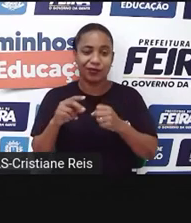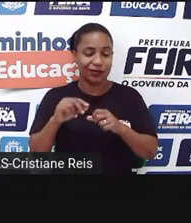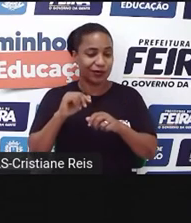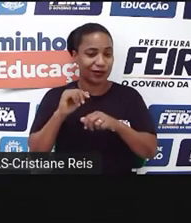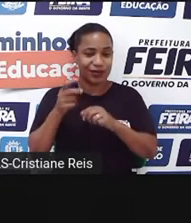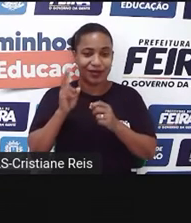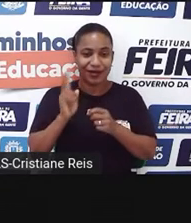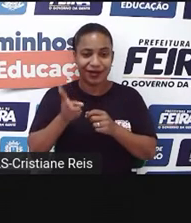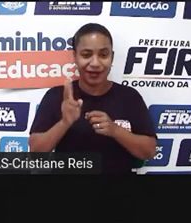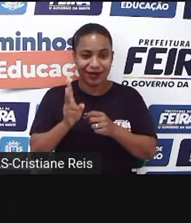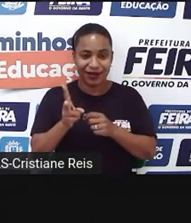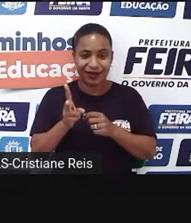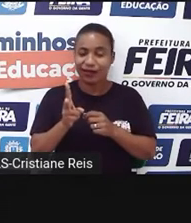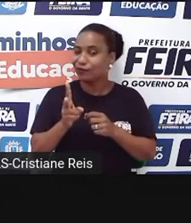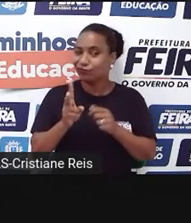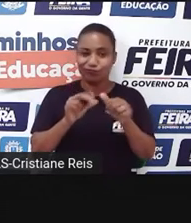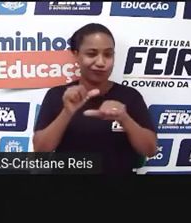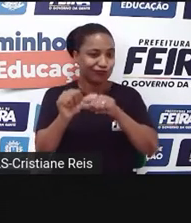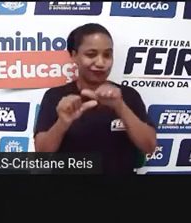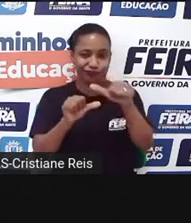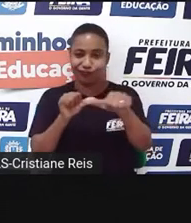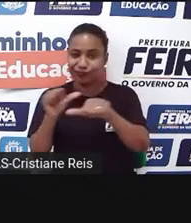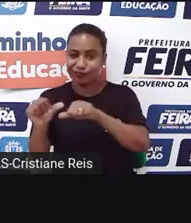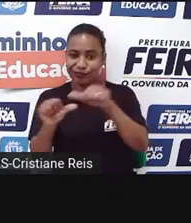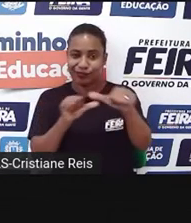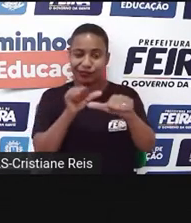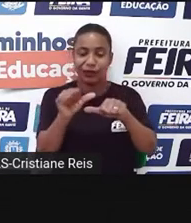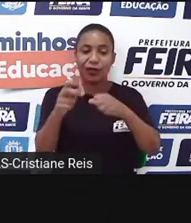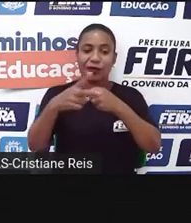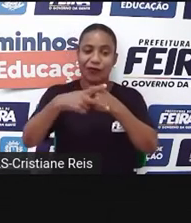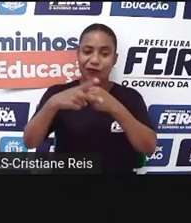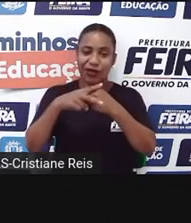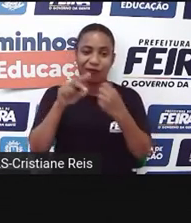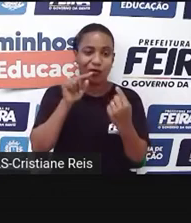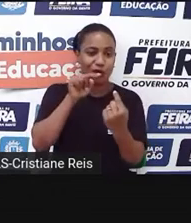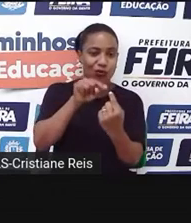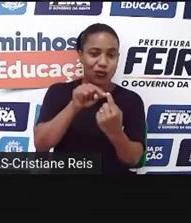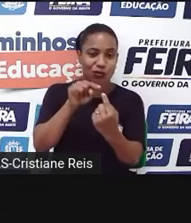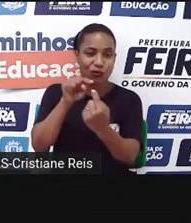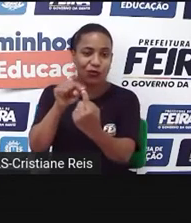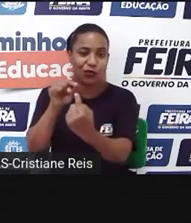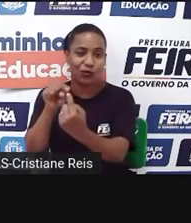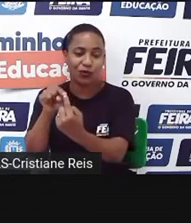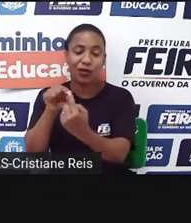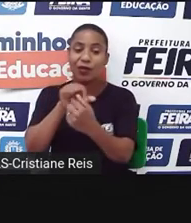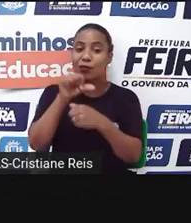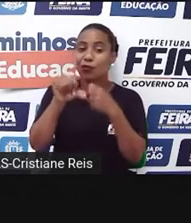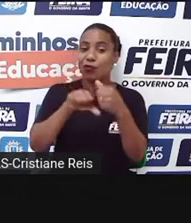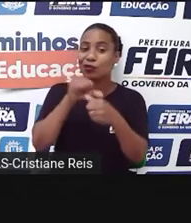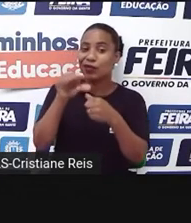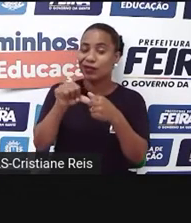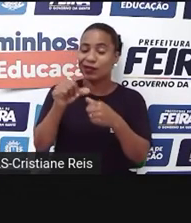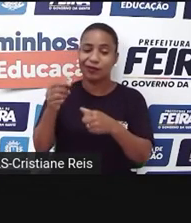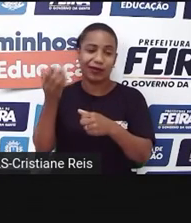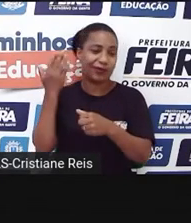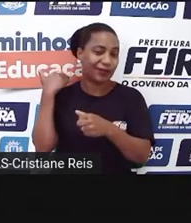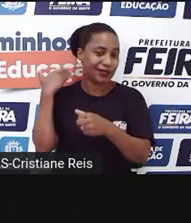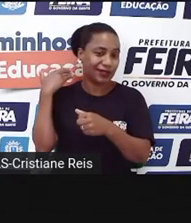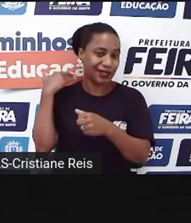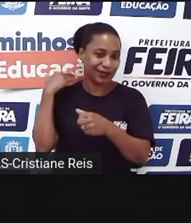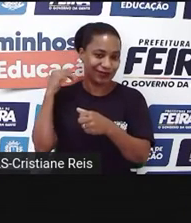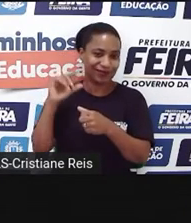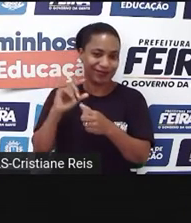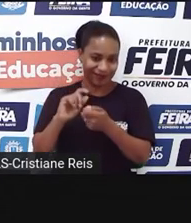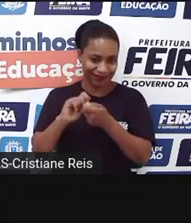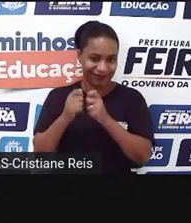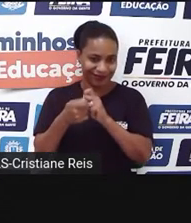gradativamente como formar o verbo, ou melhor, o passado de cada verbo irregular. Ok?